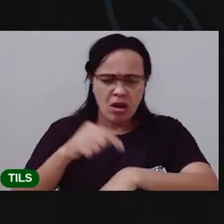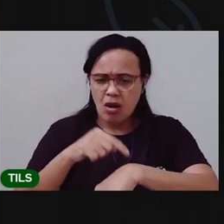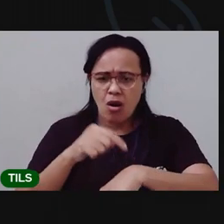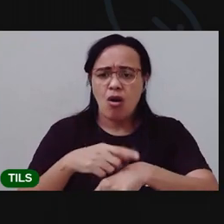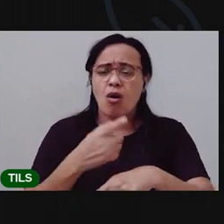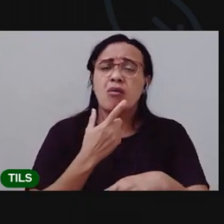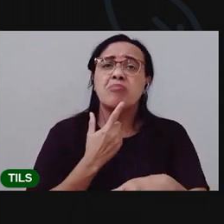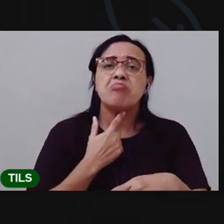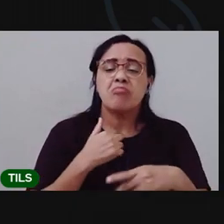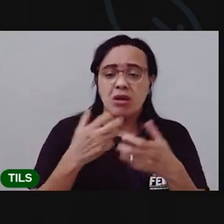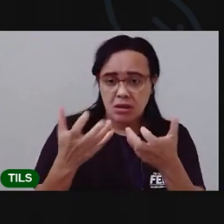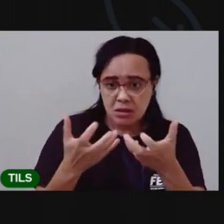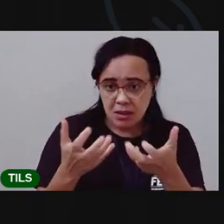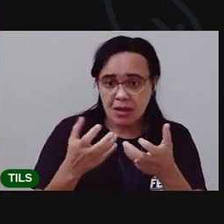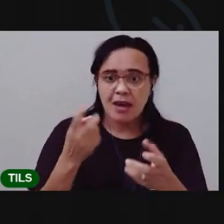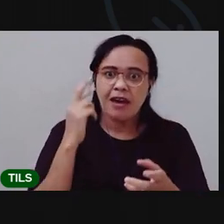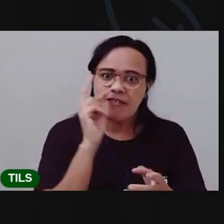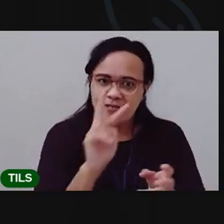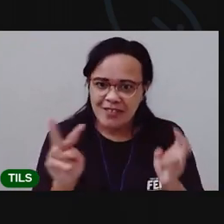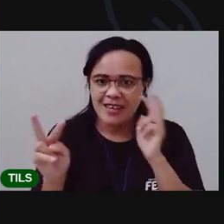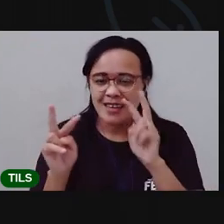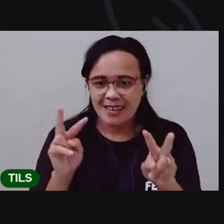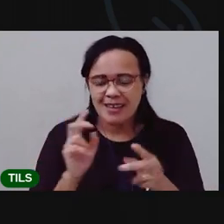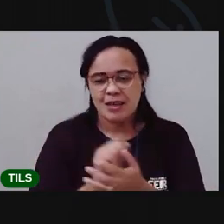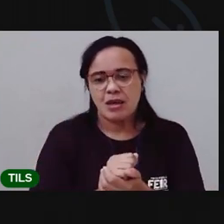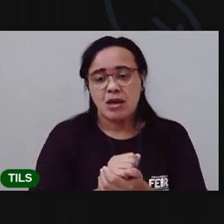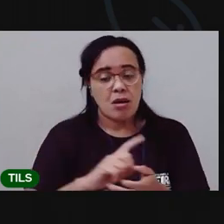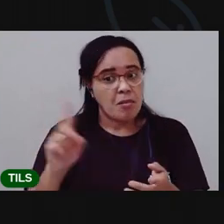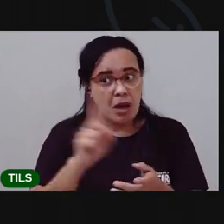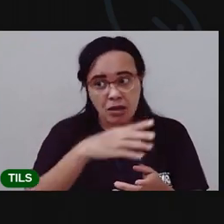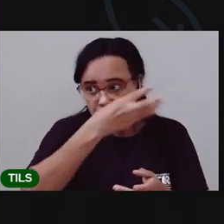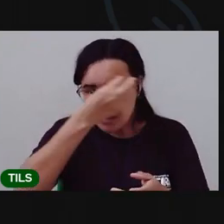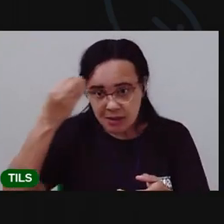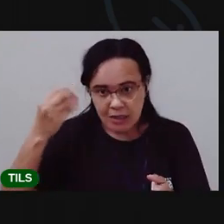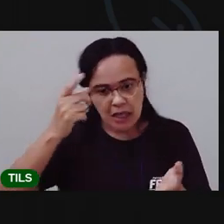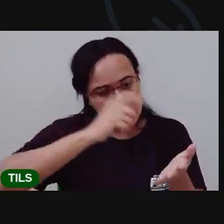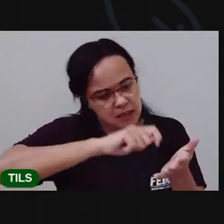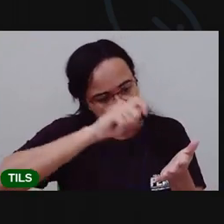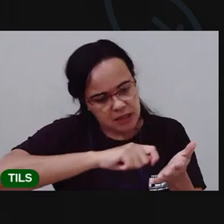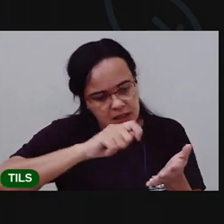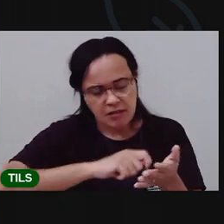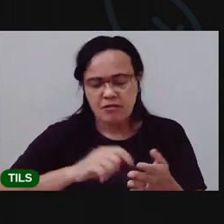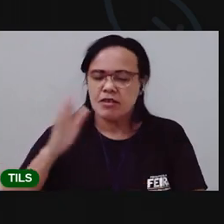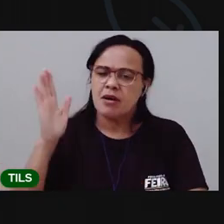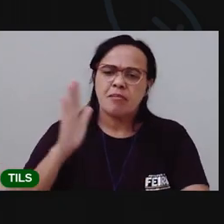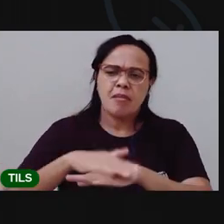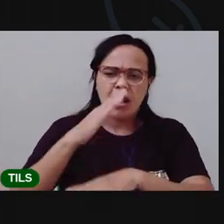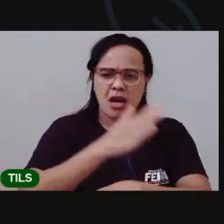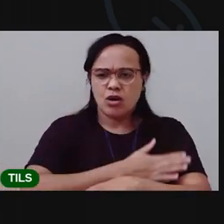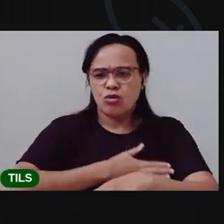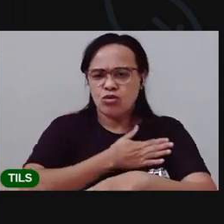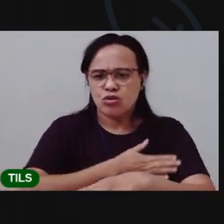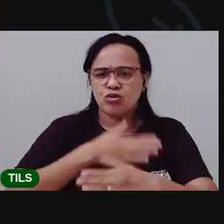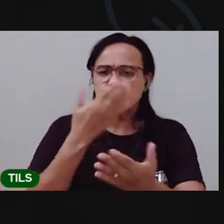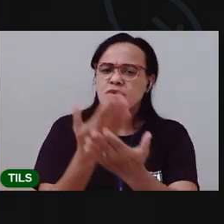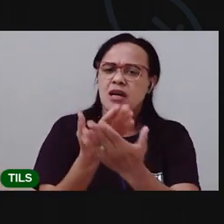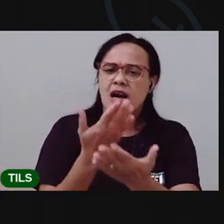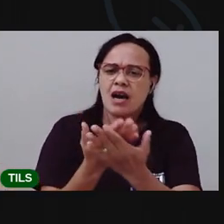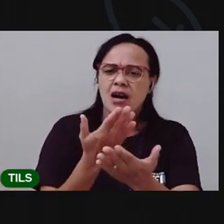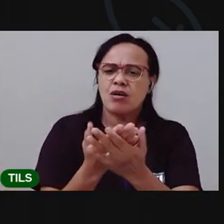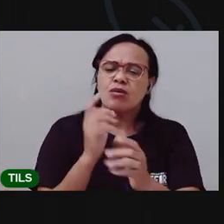não esquece de escrever aqui, para a saber o que foi que você mais gostou da aula, o que foi que você aprendeu, tá bom? Ó,